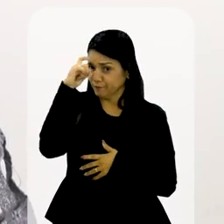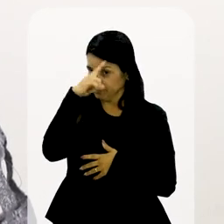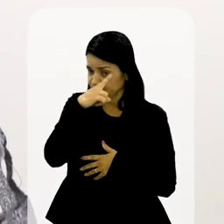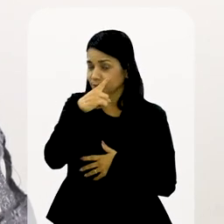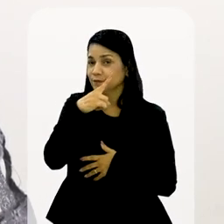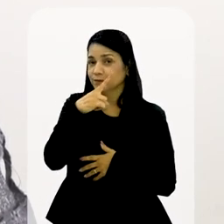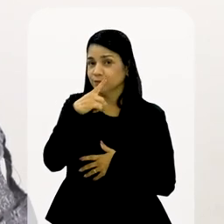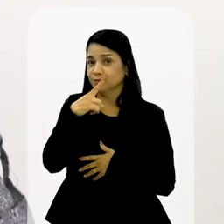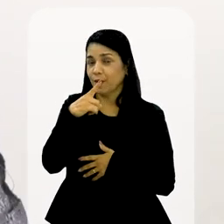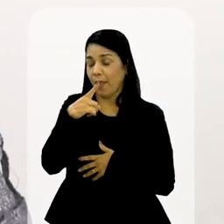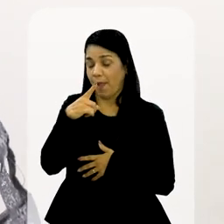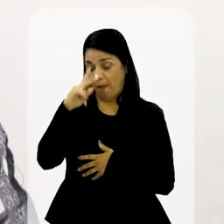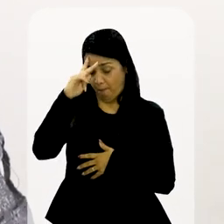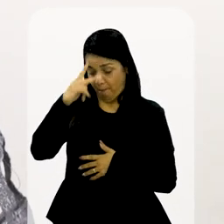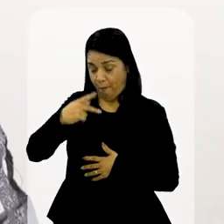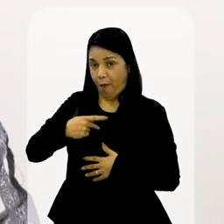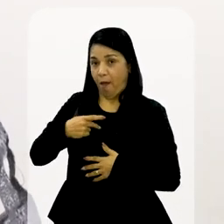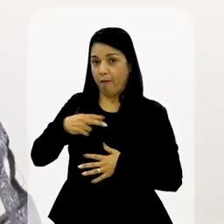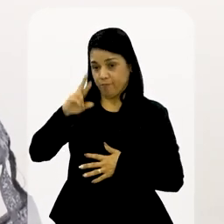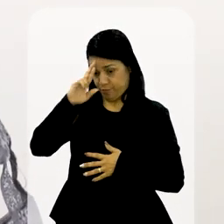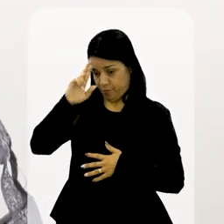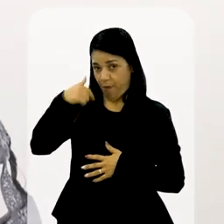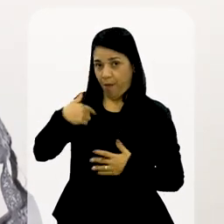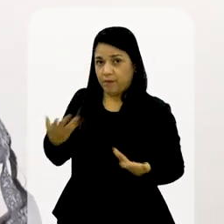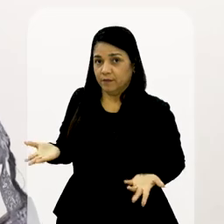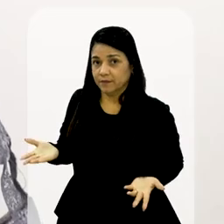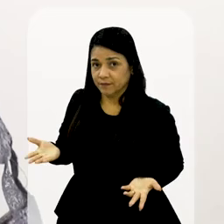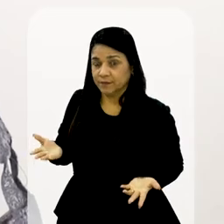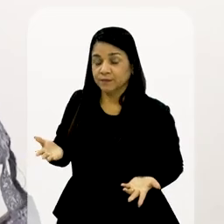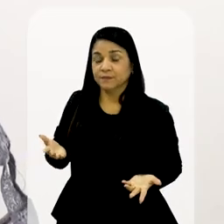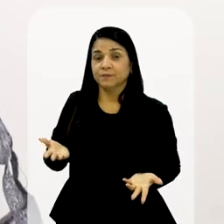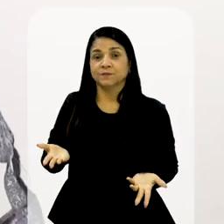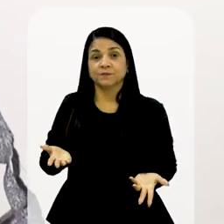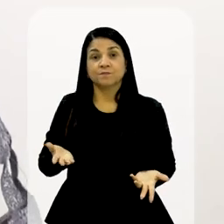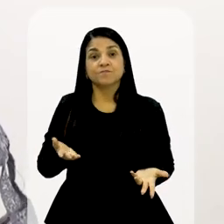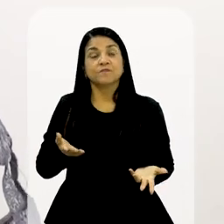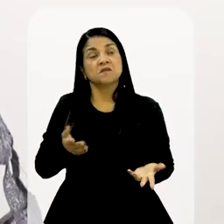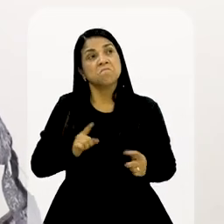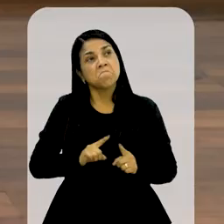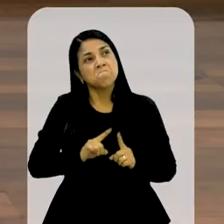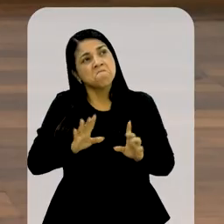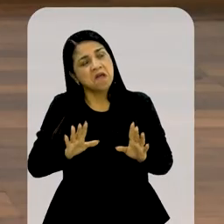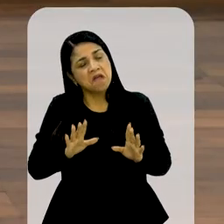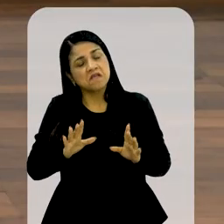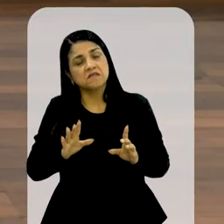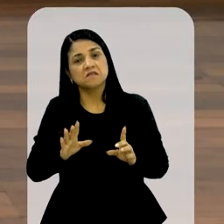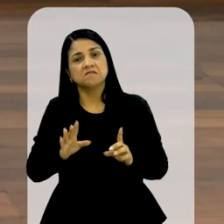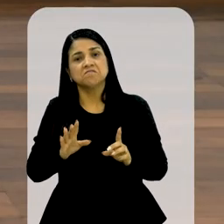desgastante, né? Porque eles são donos do seu próprio nariz. Mas eu acho que dentro do